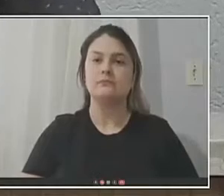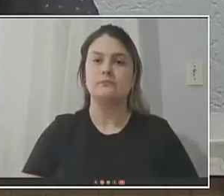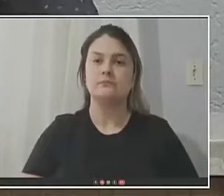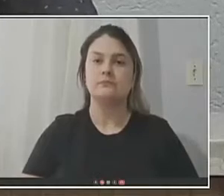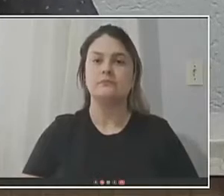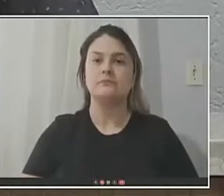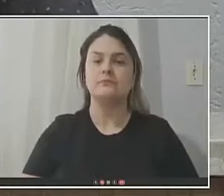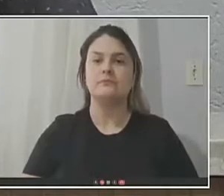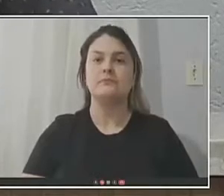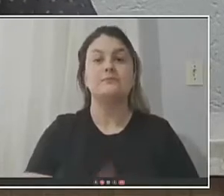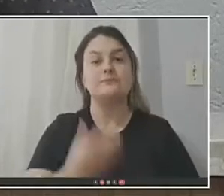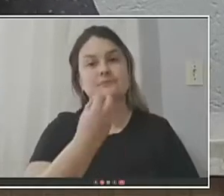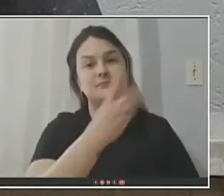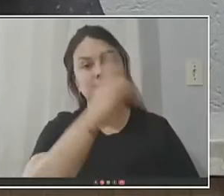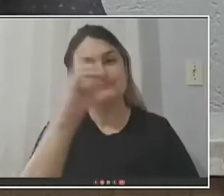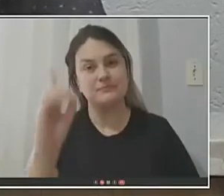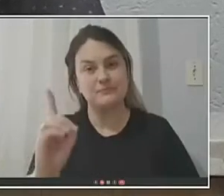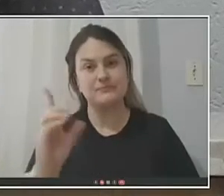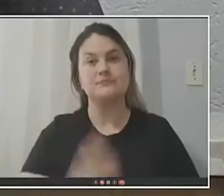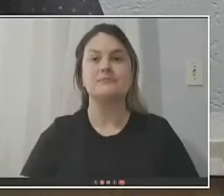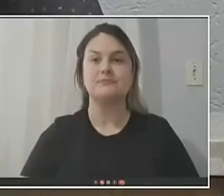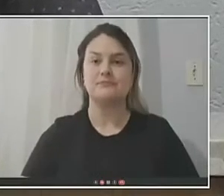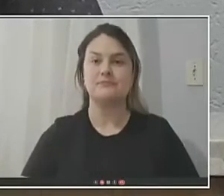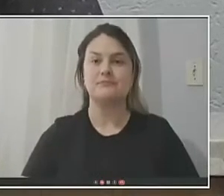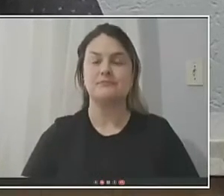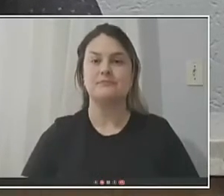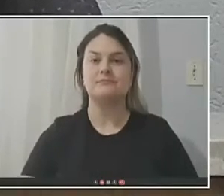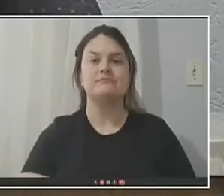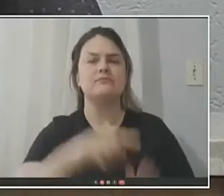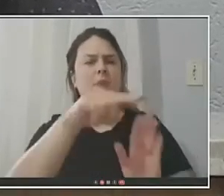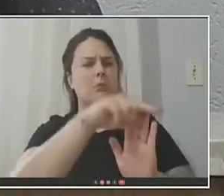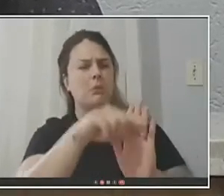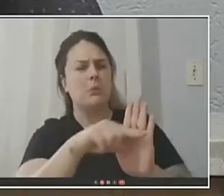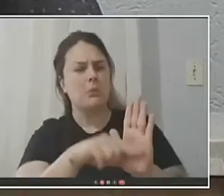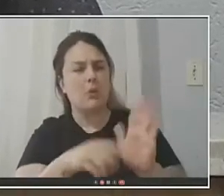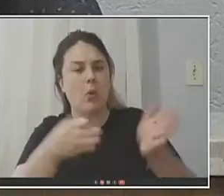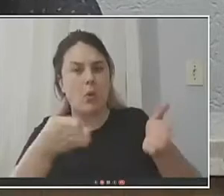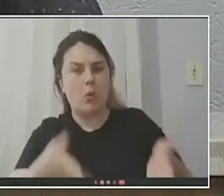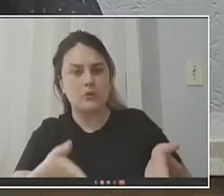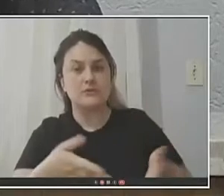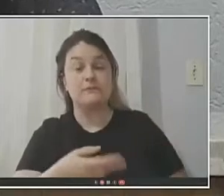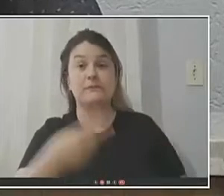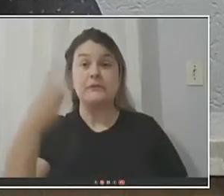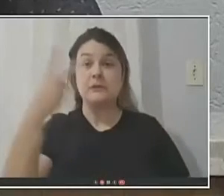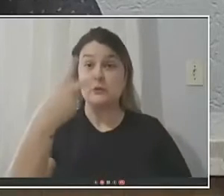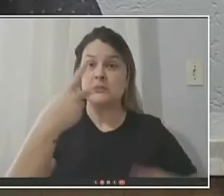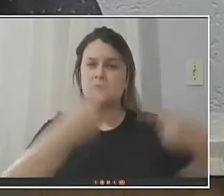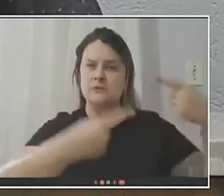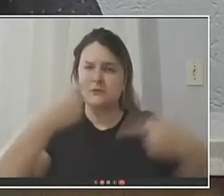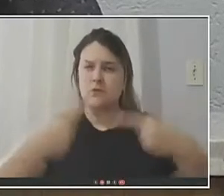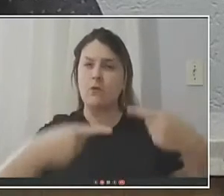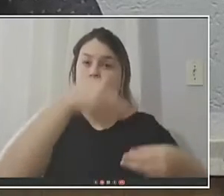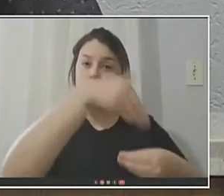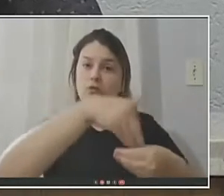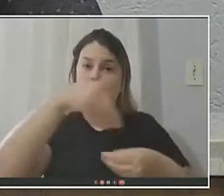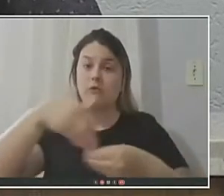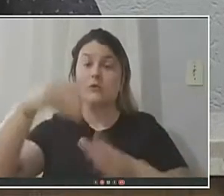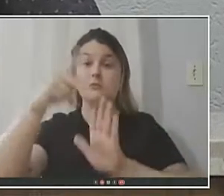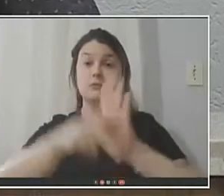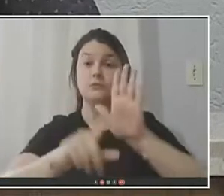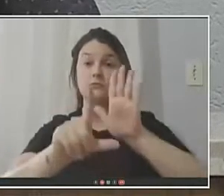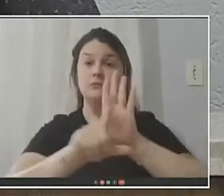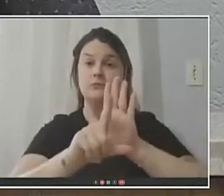Bom dia. Matéria da ordem do dia. Em segunda discussão e votação do projeto de lei